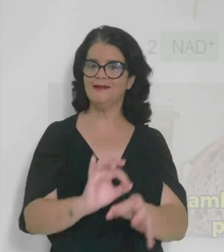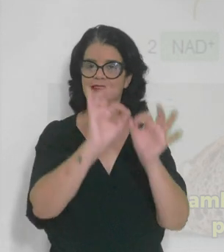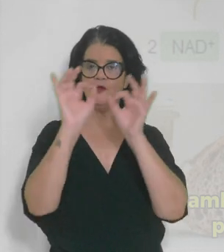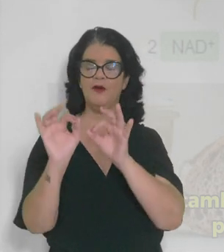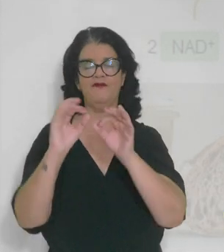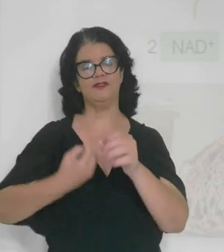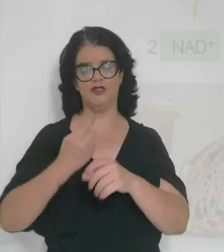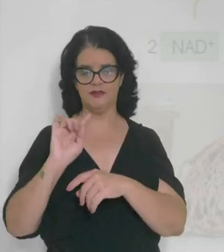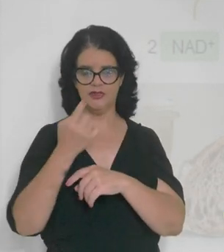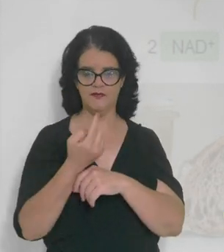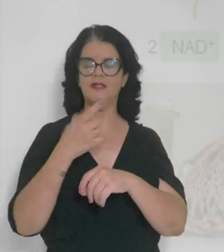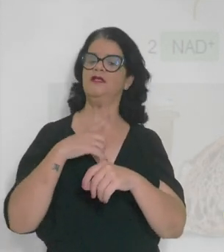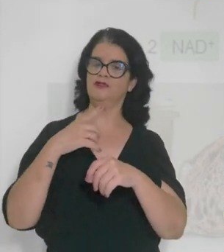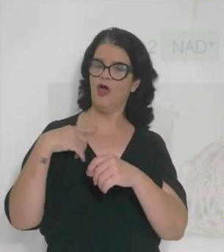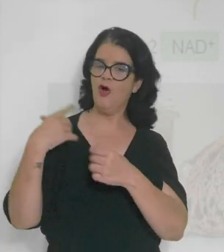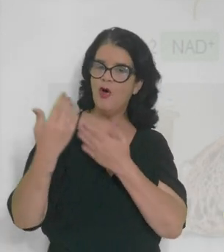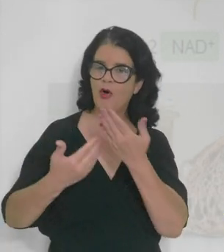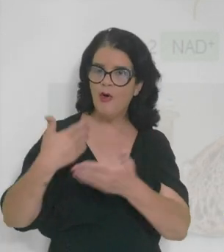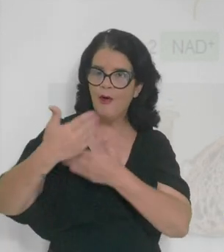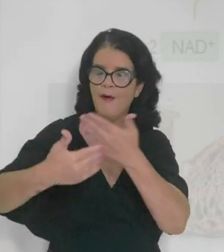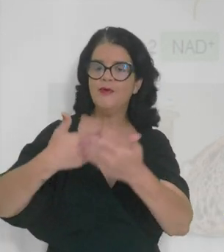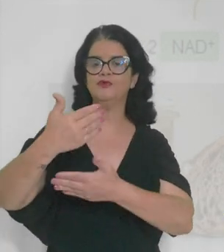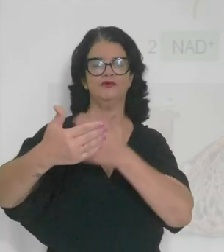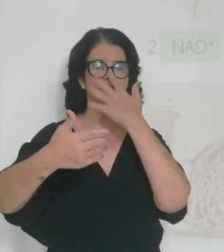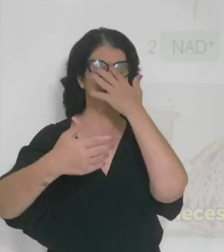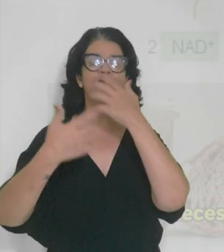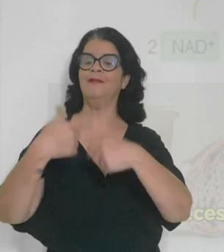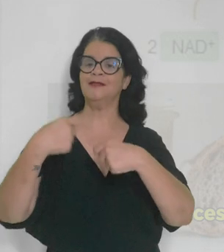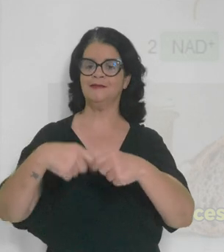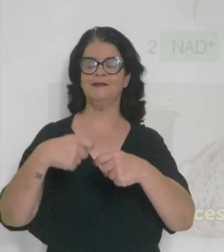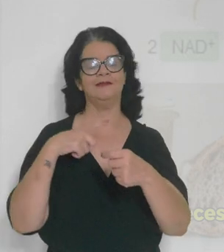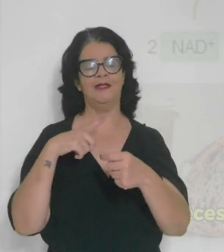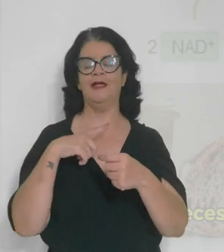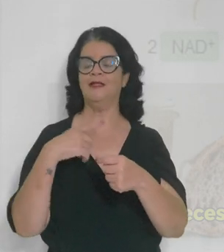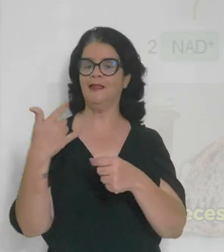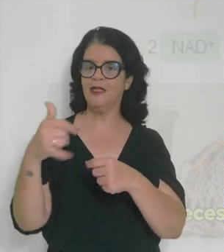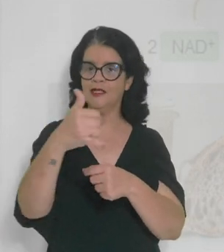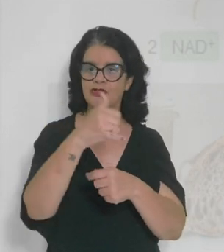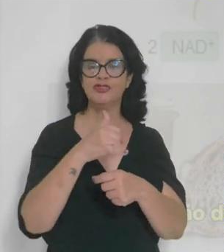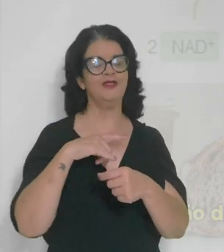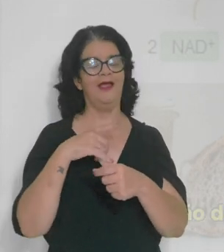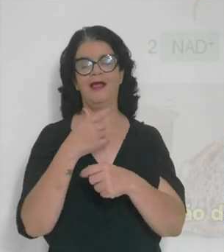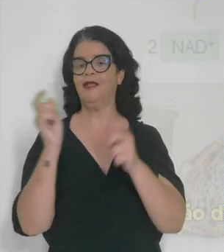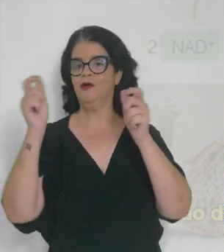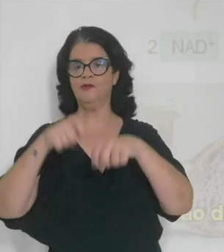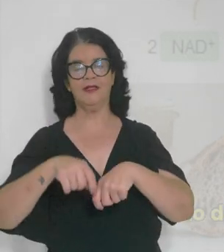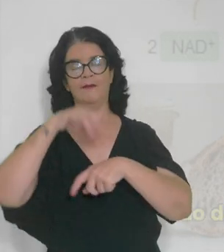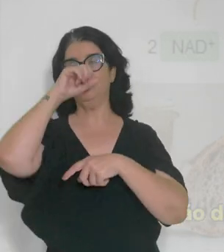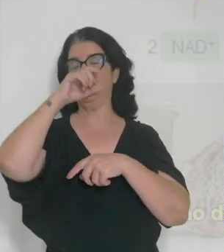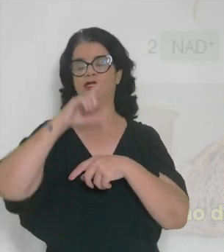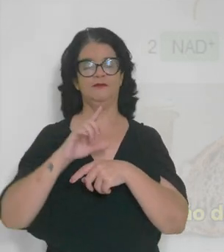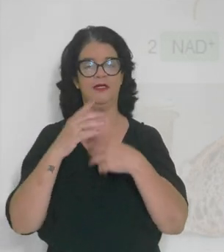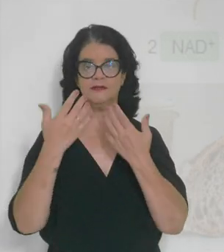processo da nossa vida, né? Os músculos da gente, pessoal, se eles passarem por uma necessidade muito grande de energia que não dê tempo da